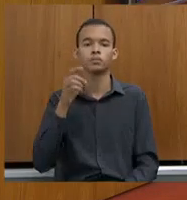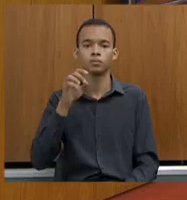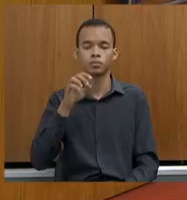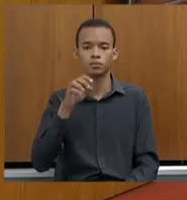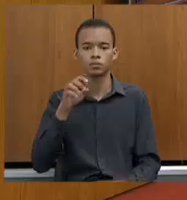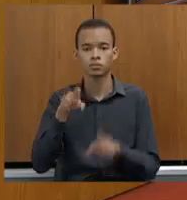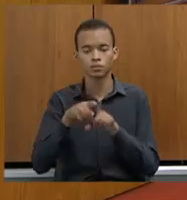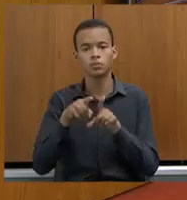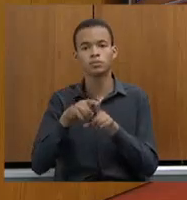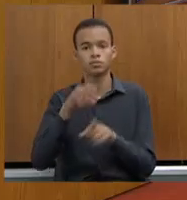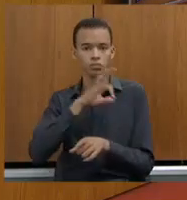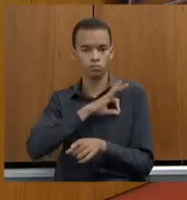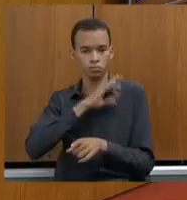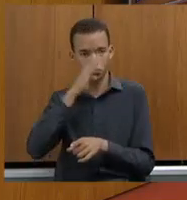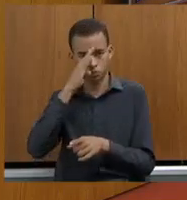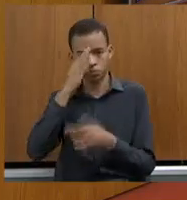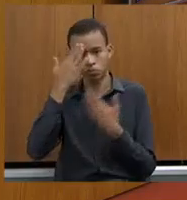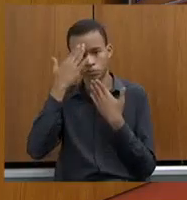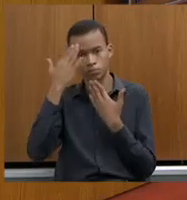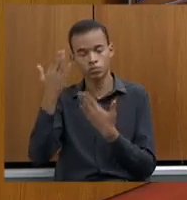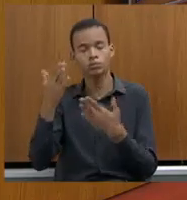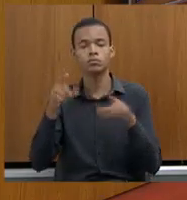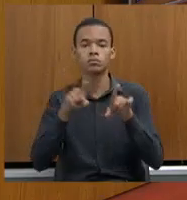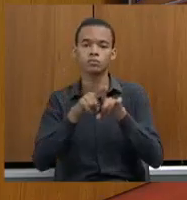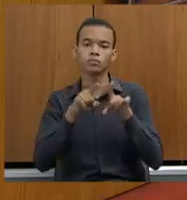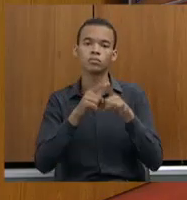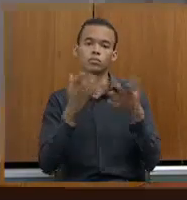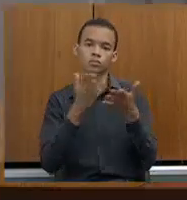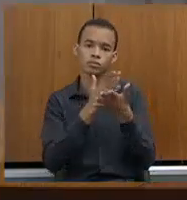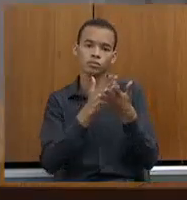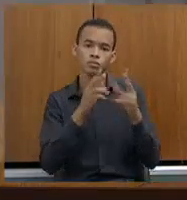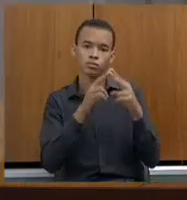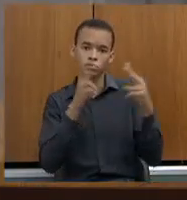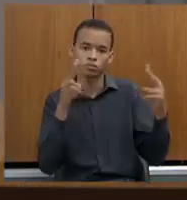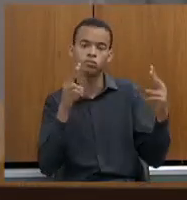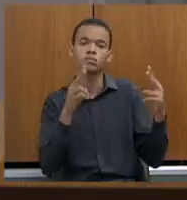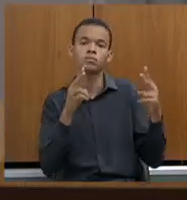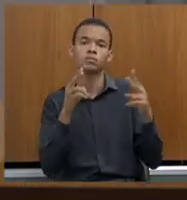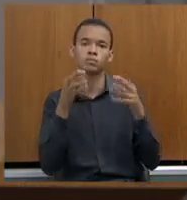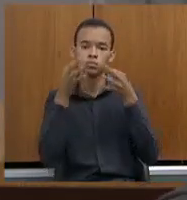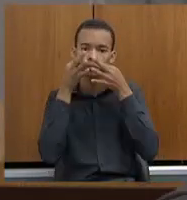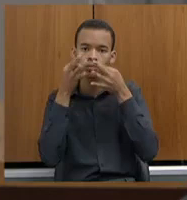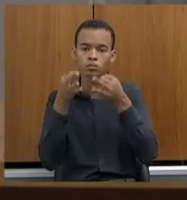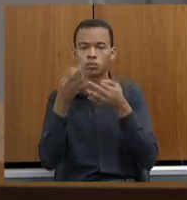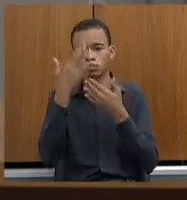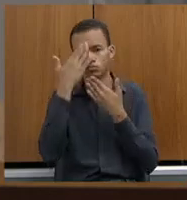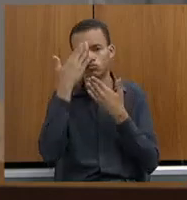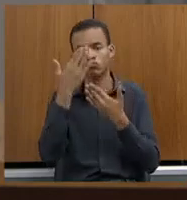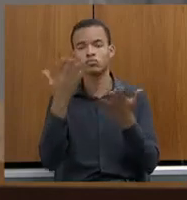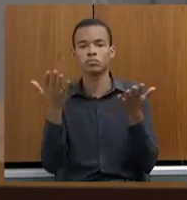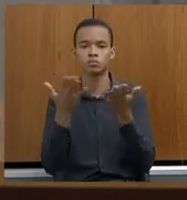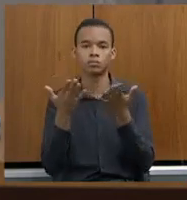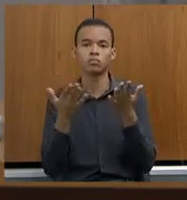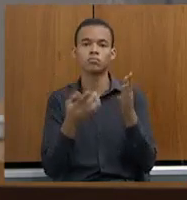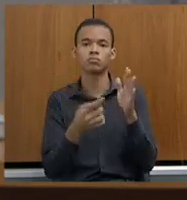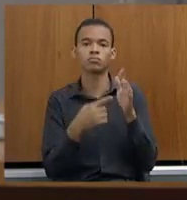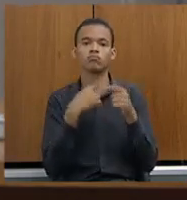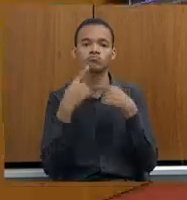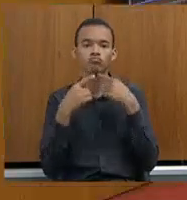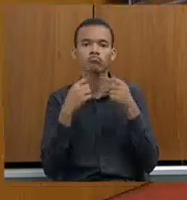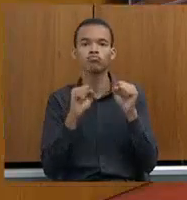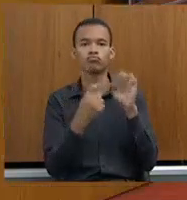aqueles que nos acompanham remotamente, me colocam à inteira disposição para os esclarecimentos que couber. Muito obrigado.